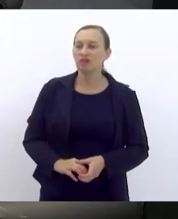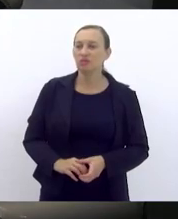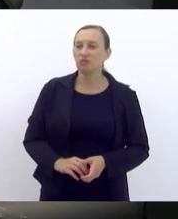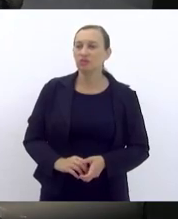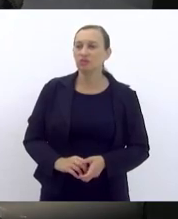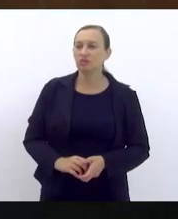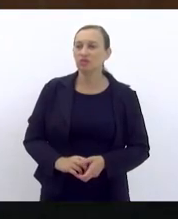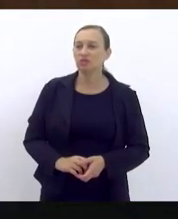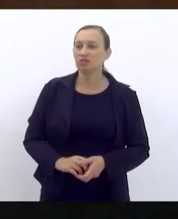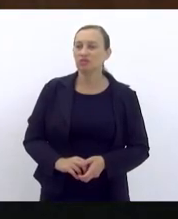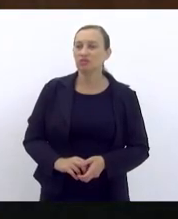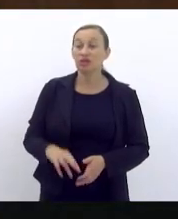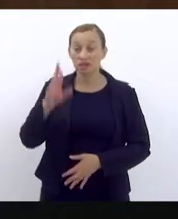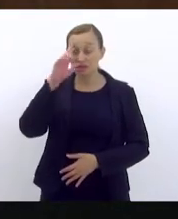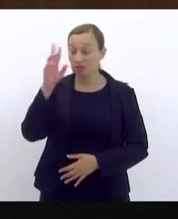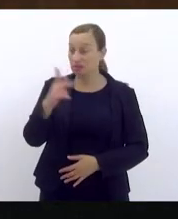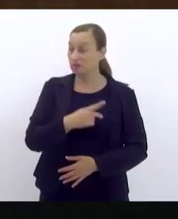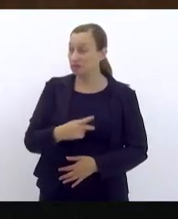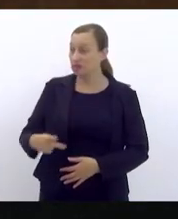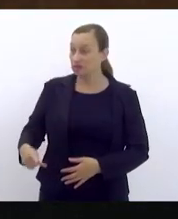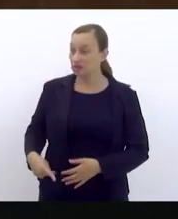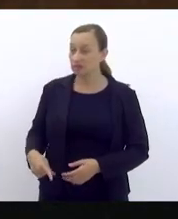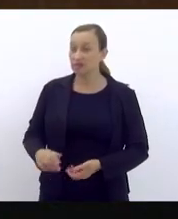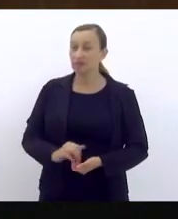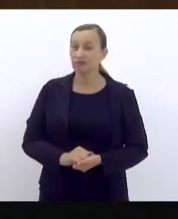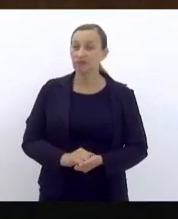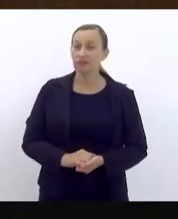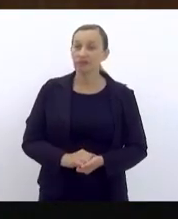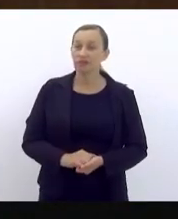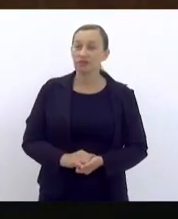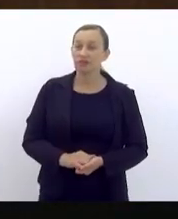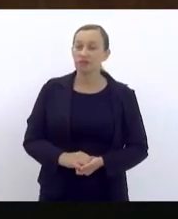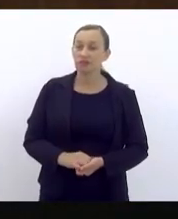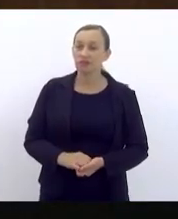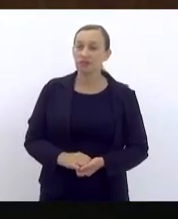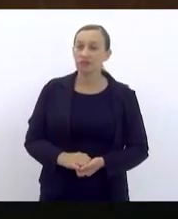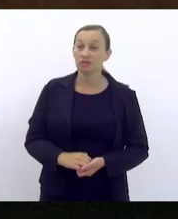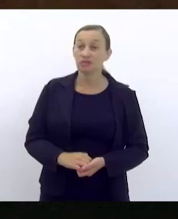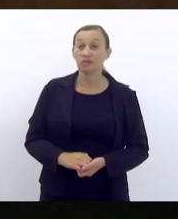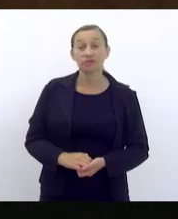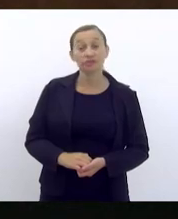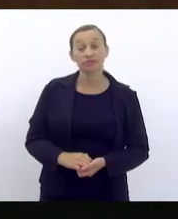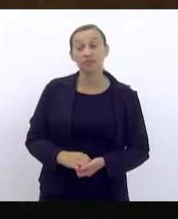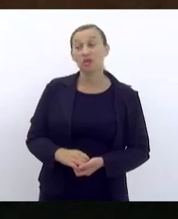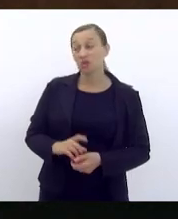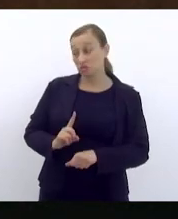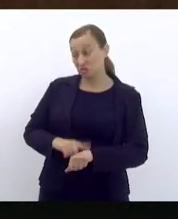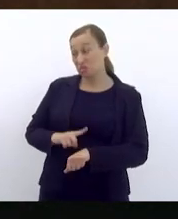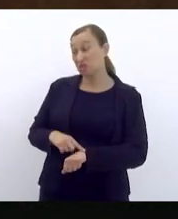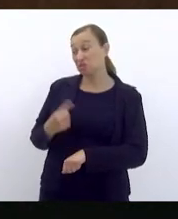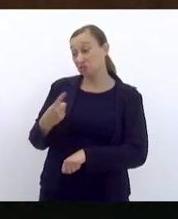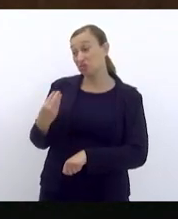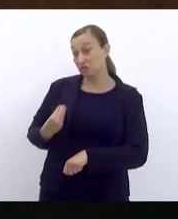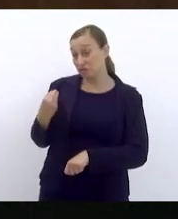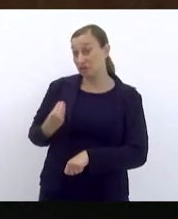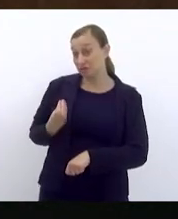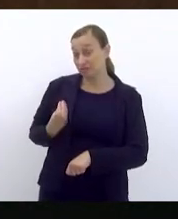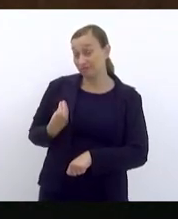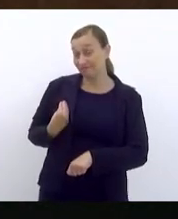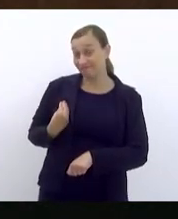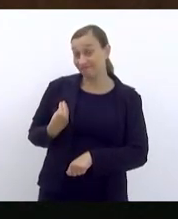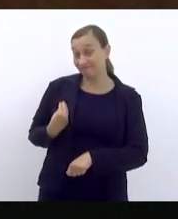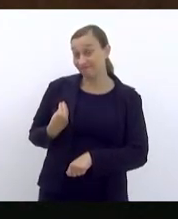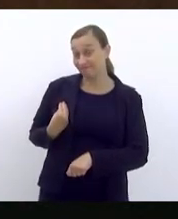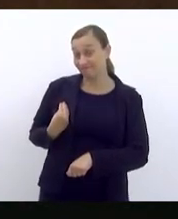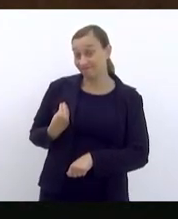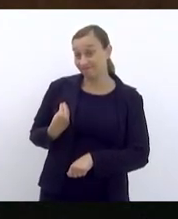senhora presidente nos tempos que a gente vive tudo